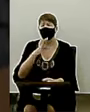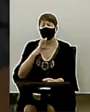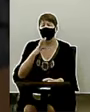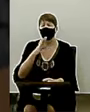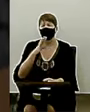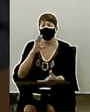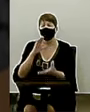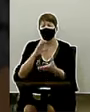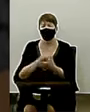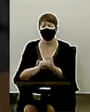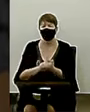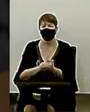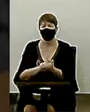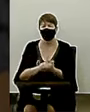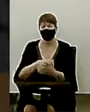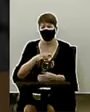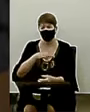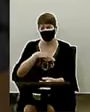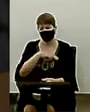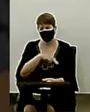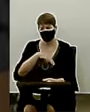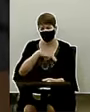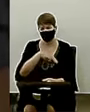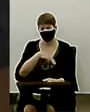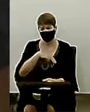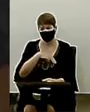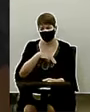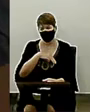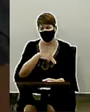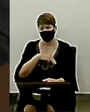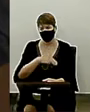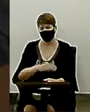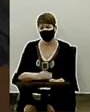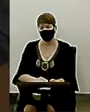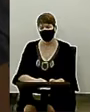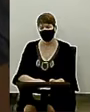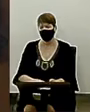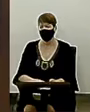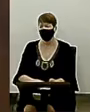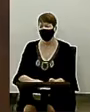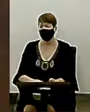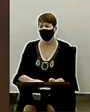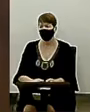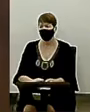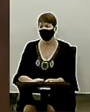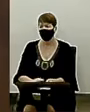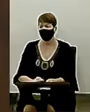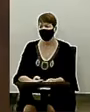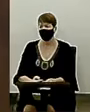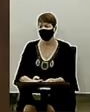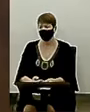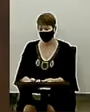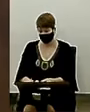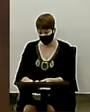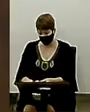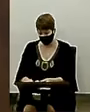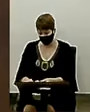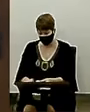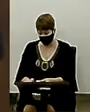casal de missionários da Missão Oeste toda a minha vida. E a biografia dele está aqui.